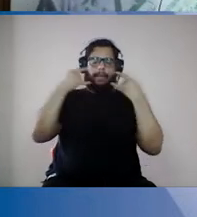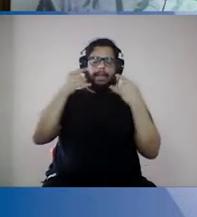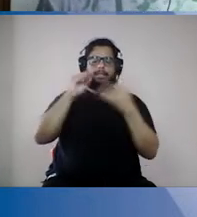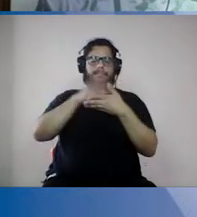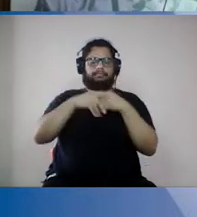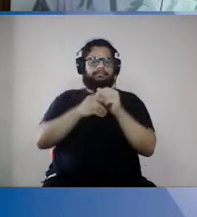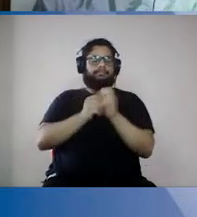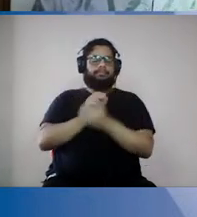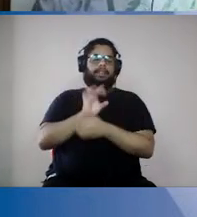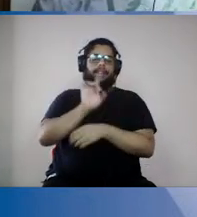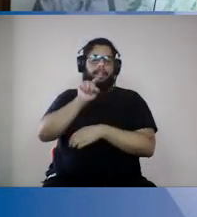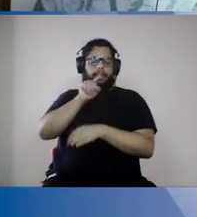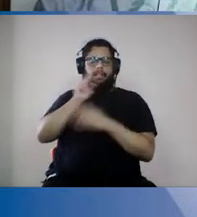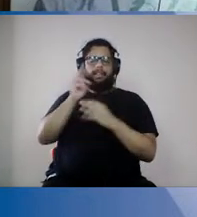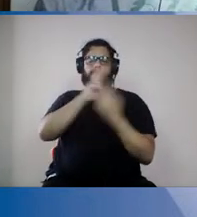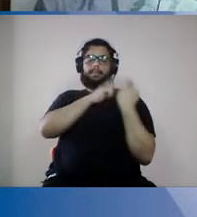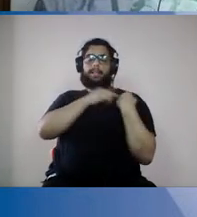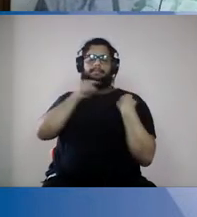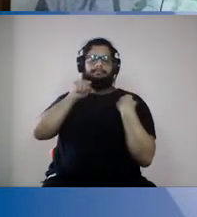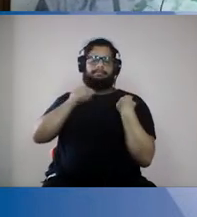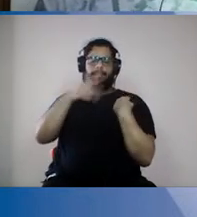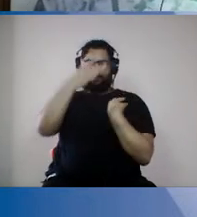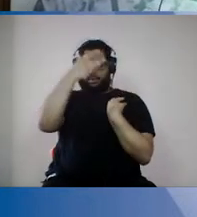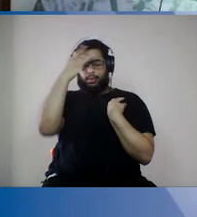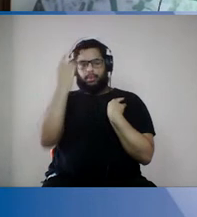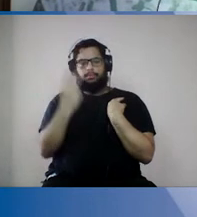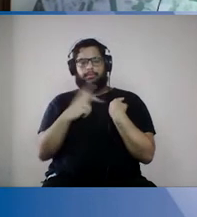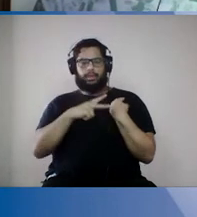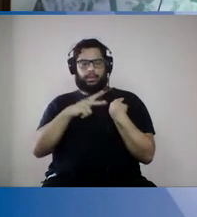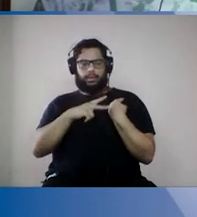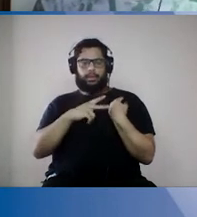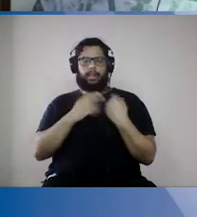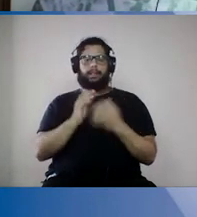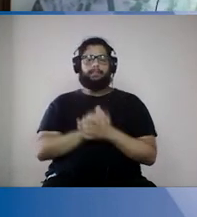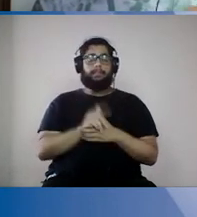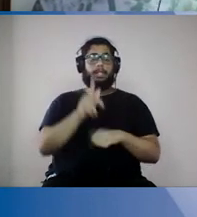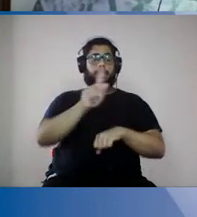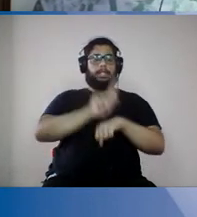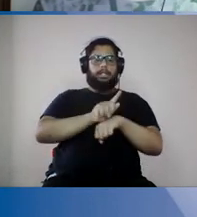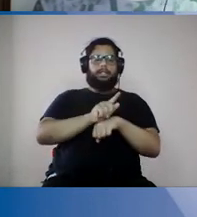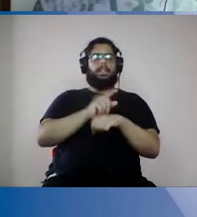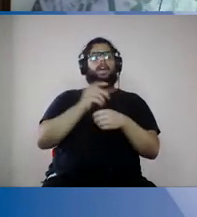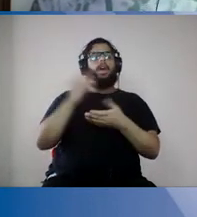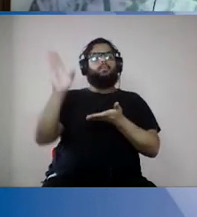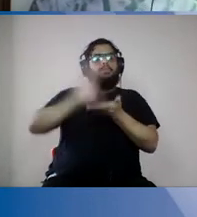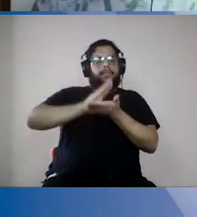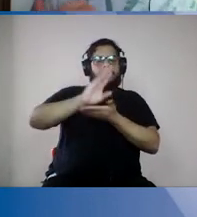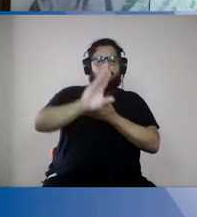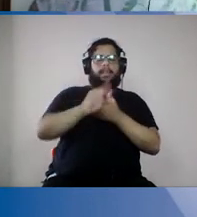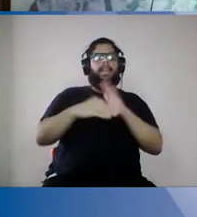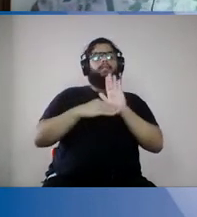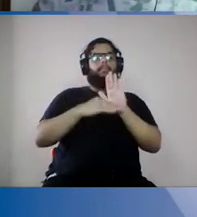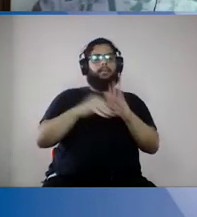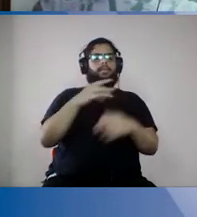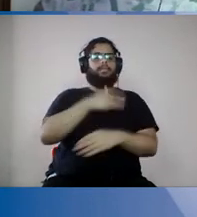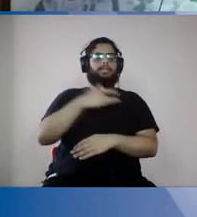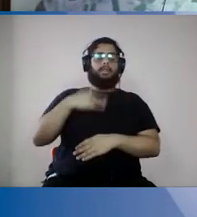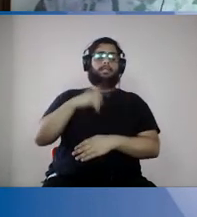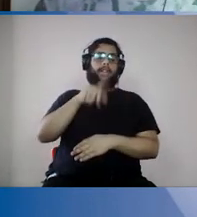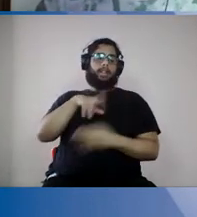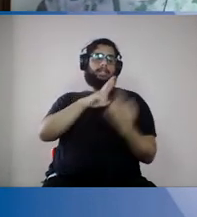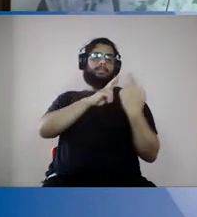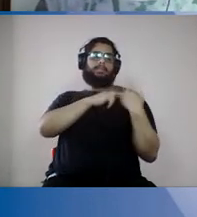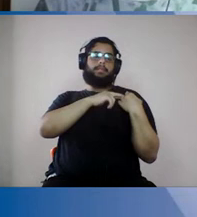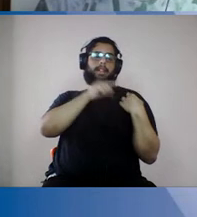responsabilidade das pessoas, gestão, informação e investimento, vigilância epidemiológica e assistência de saúde é responsabilidade